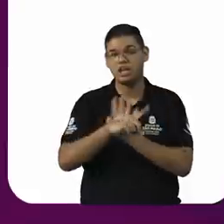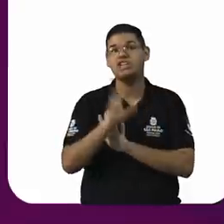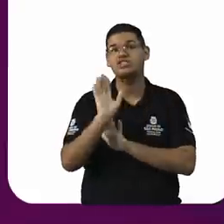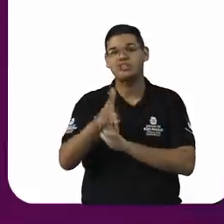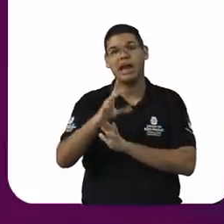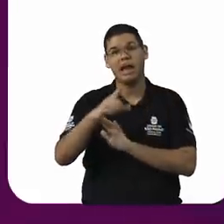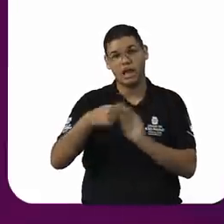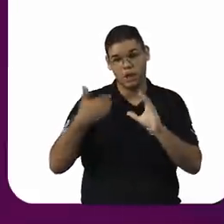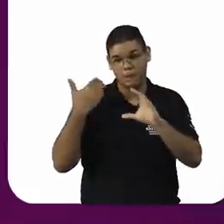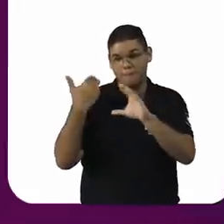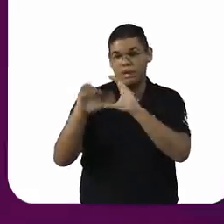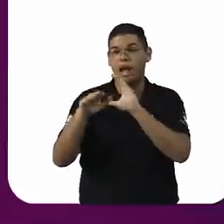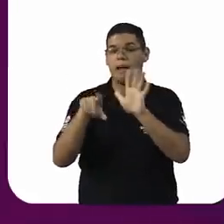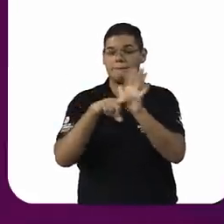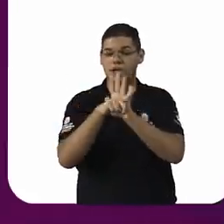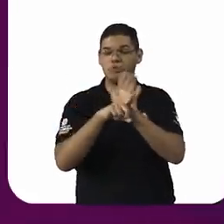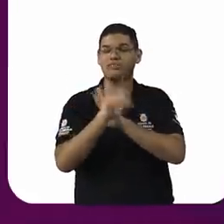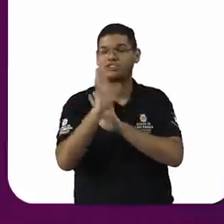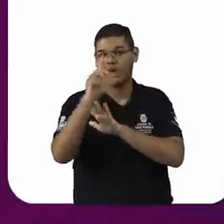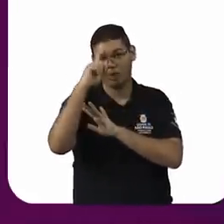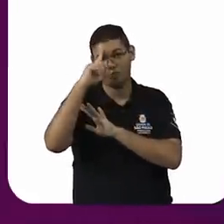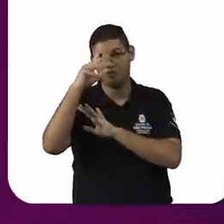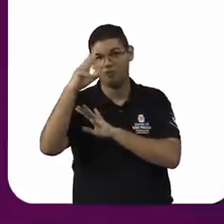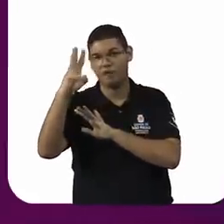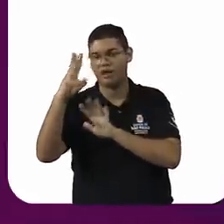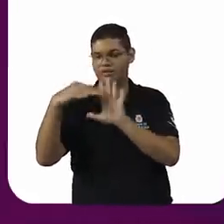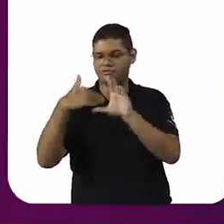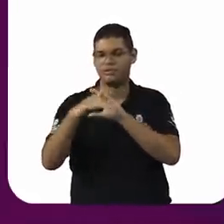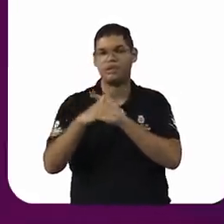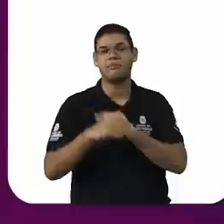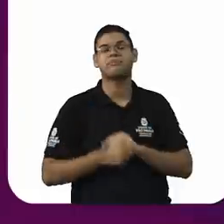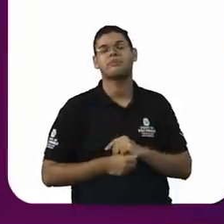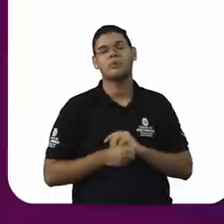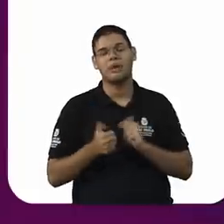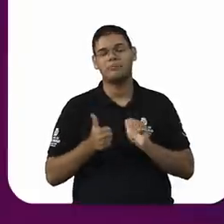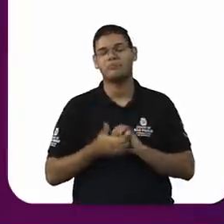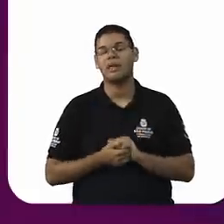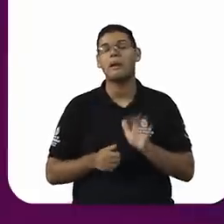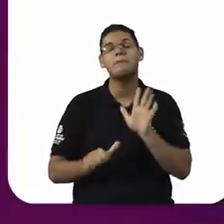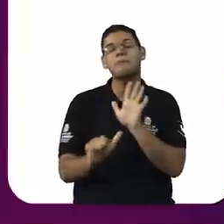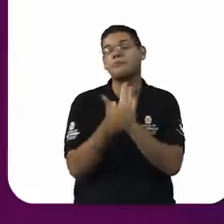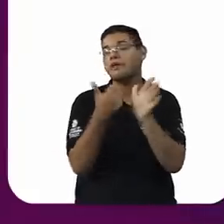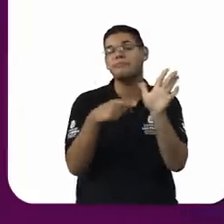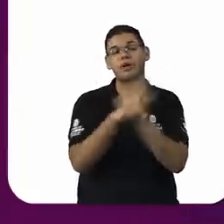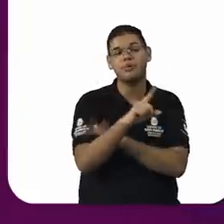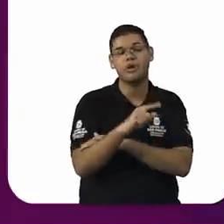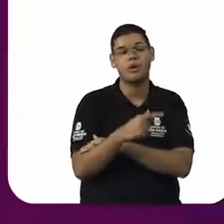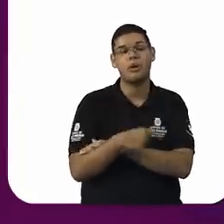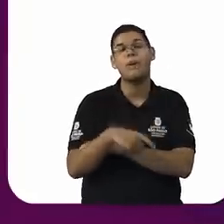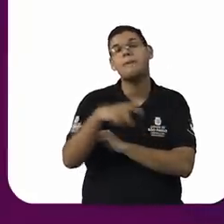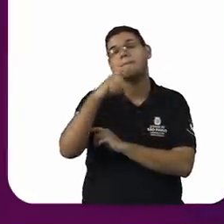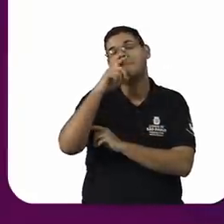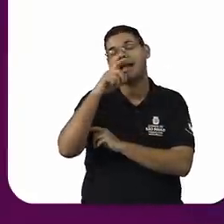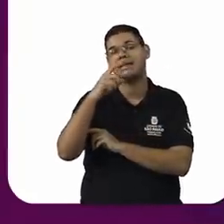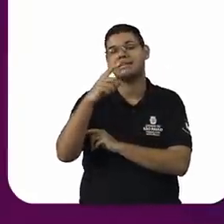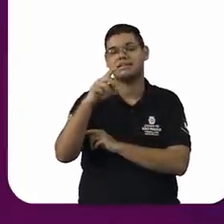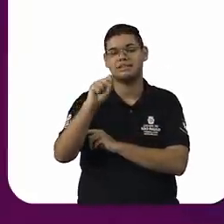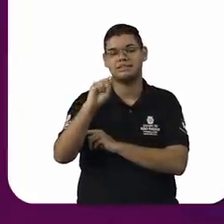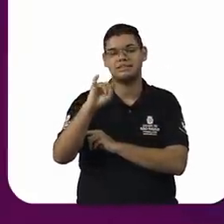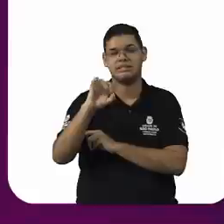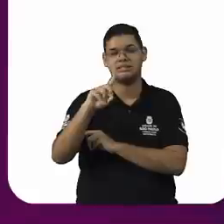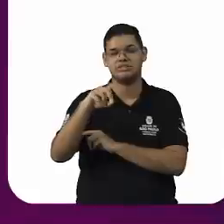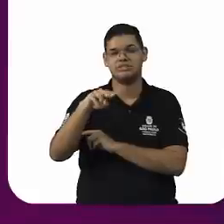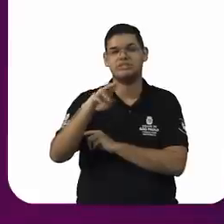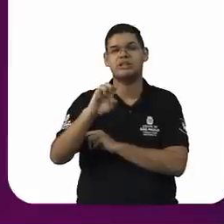dias de evento. Primeira pergunta para o pai Sidney. A intolerância religiosa é fruto do